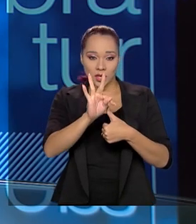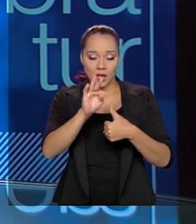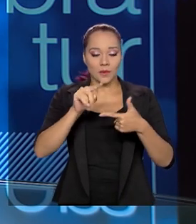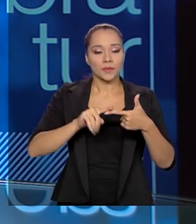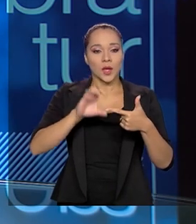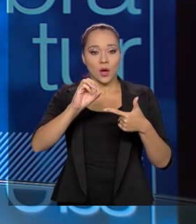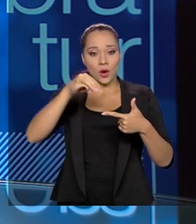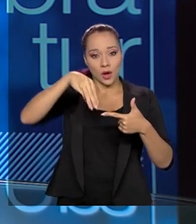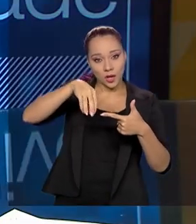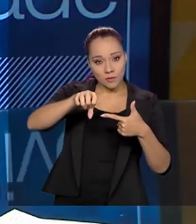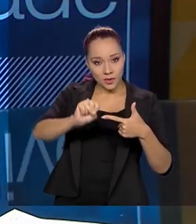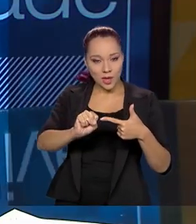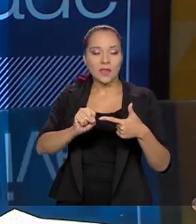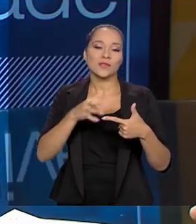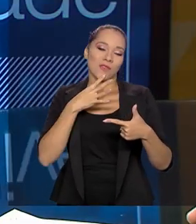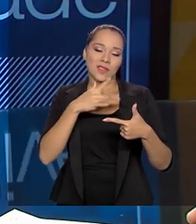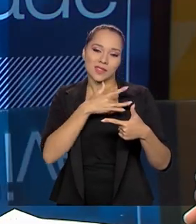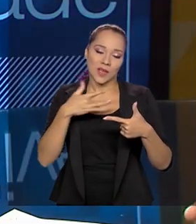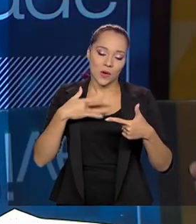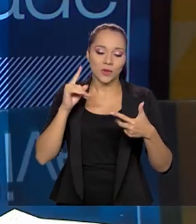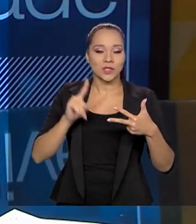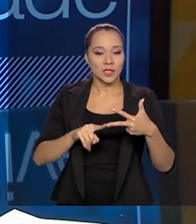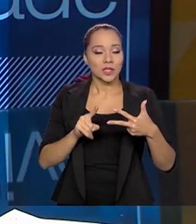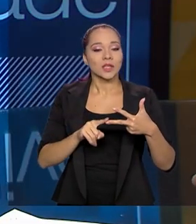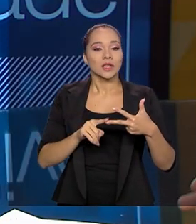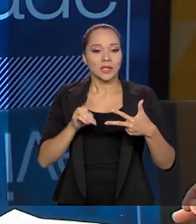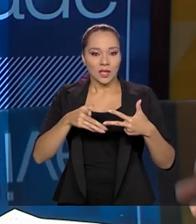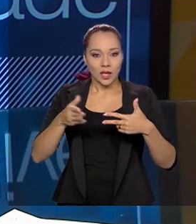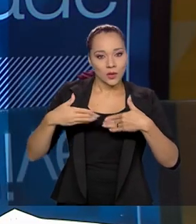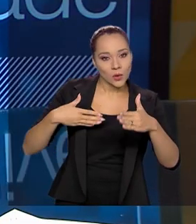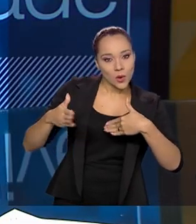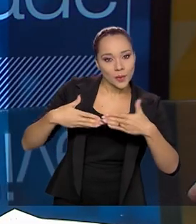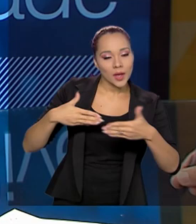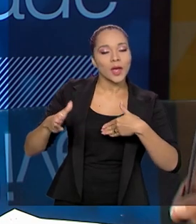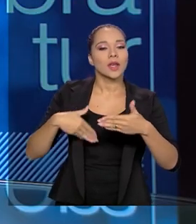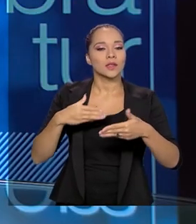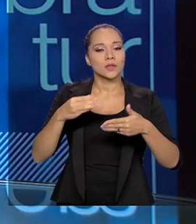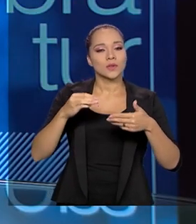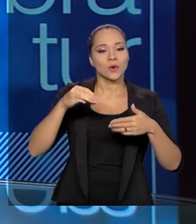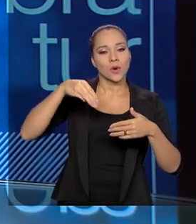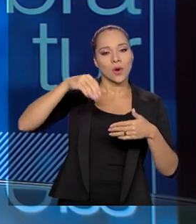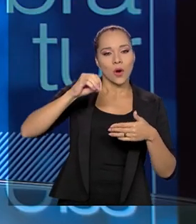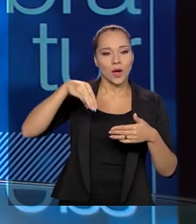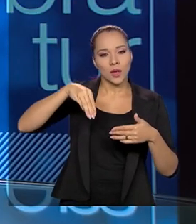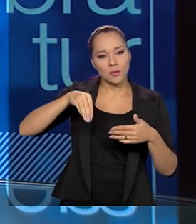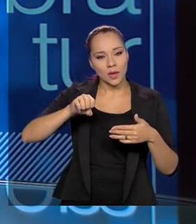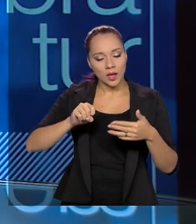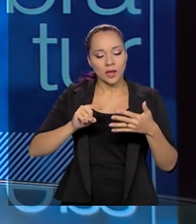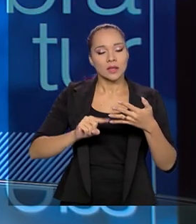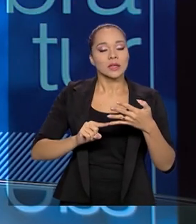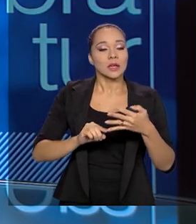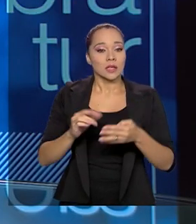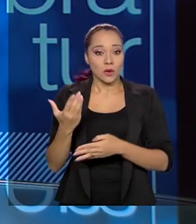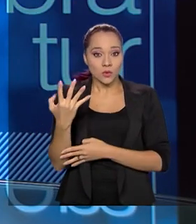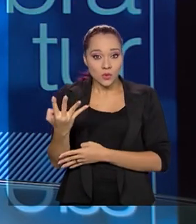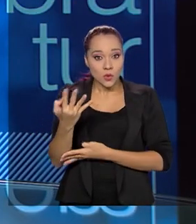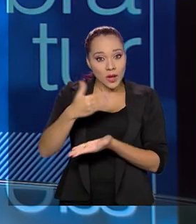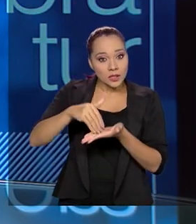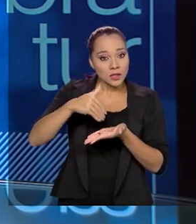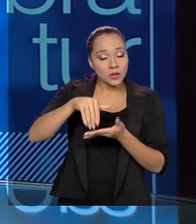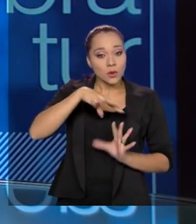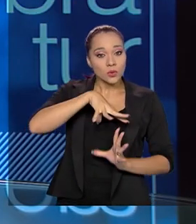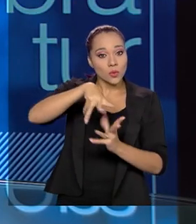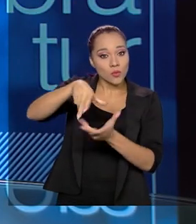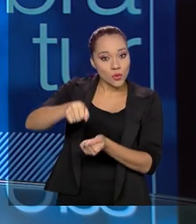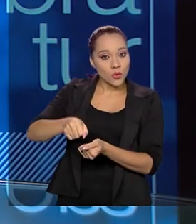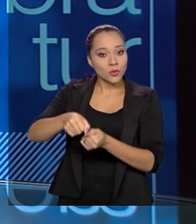OMS, que todo mundo sabe da saúde, tem a do comércio, a ONU, a do turismo. Um dos quatro escritórios do mundo,